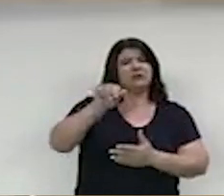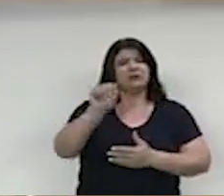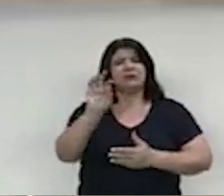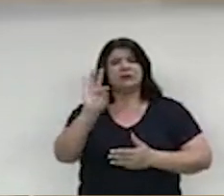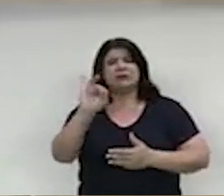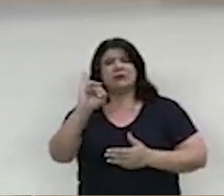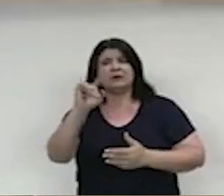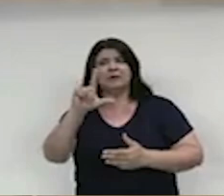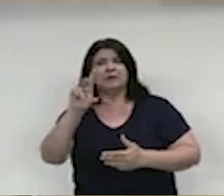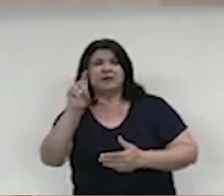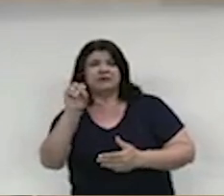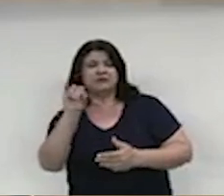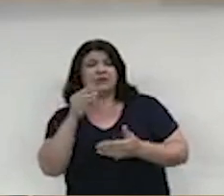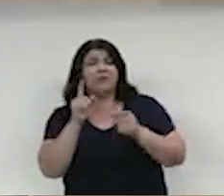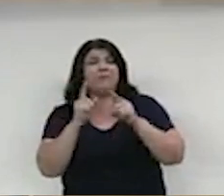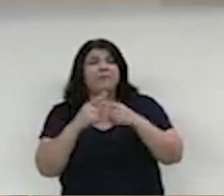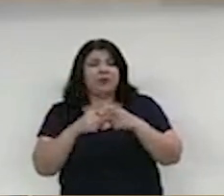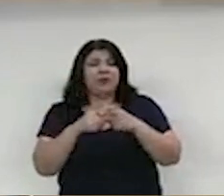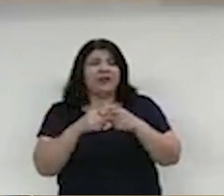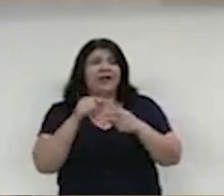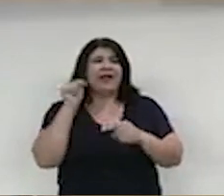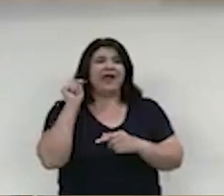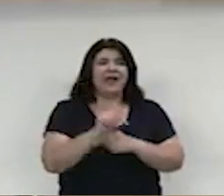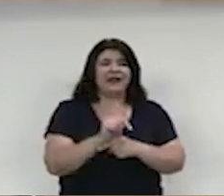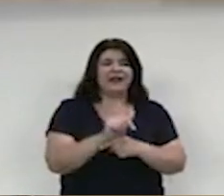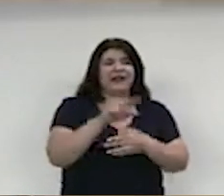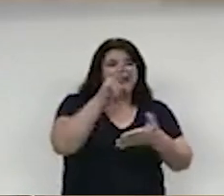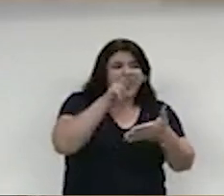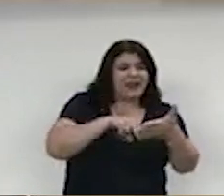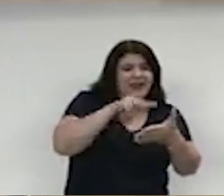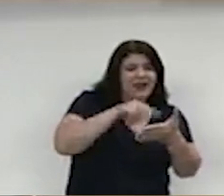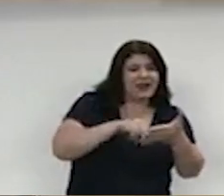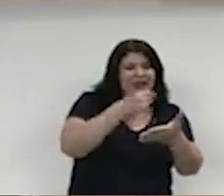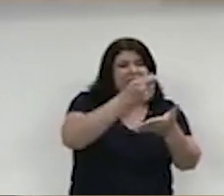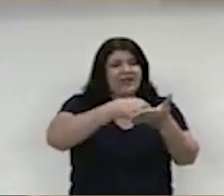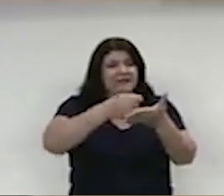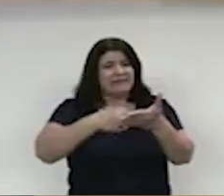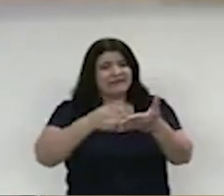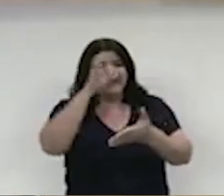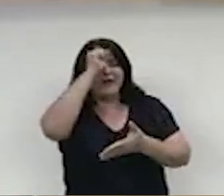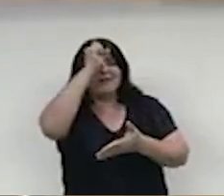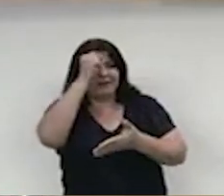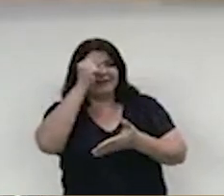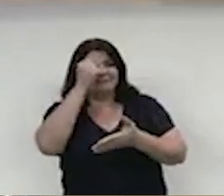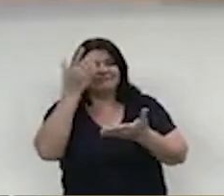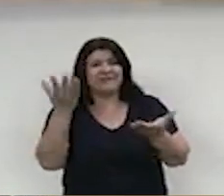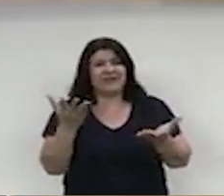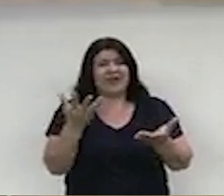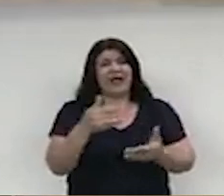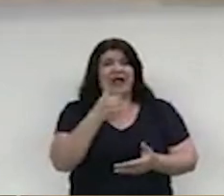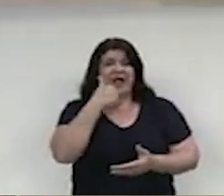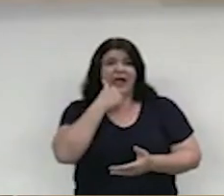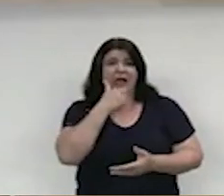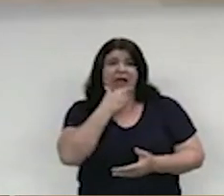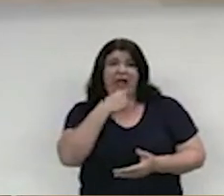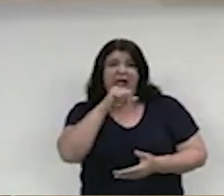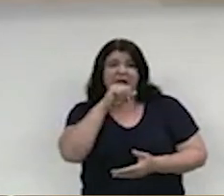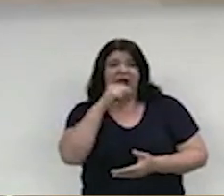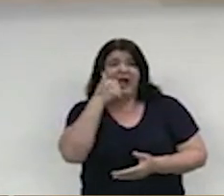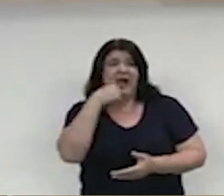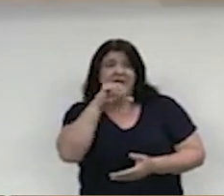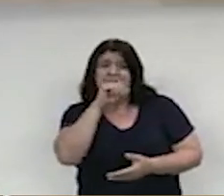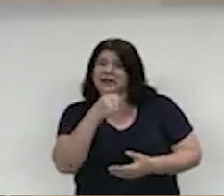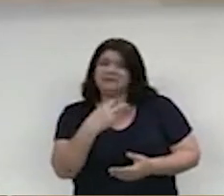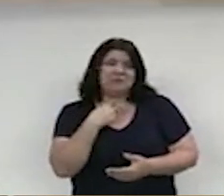dia, o filho aprenderia a ler e escrever, coisa que, até então, ela não tinha conseguido aprender. Após cursar o primeiro ano